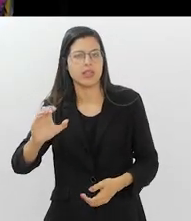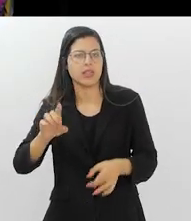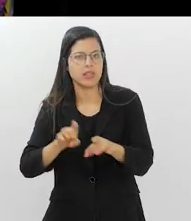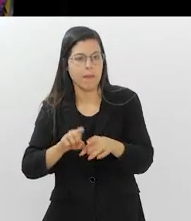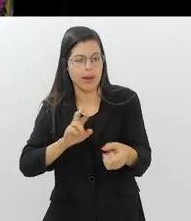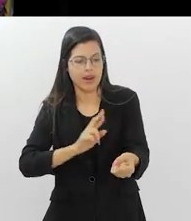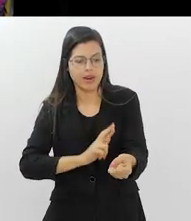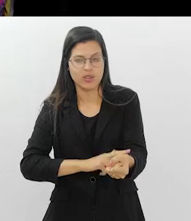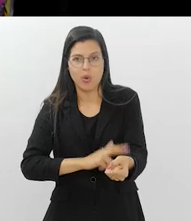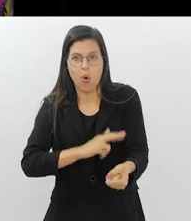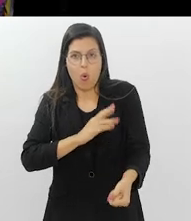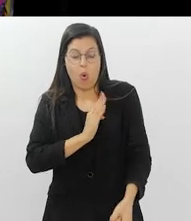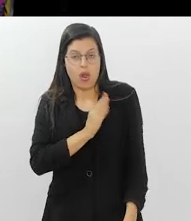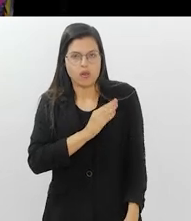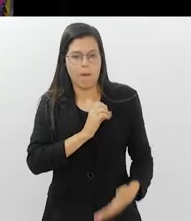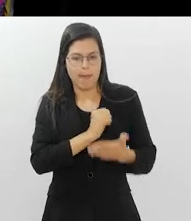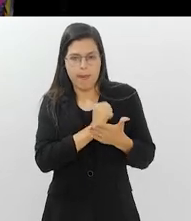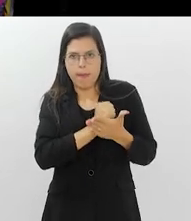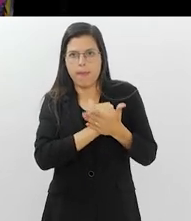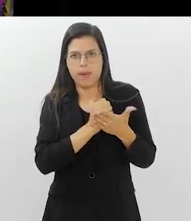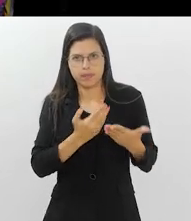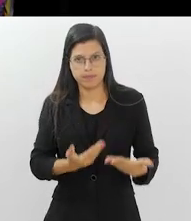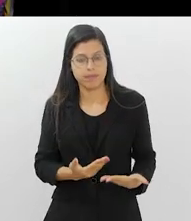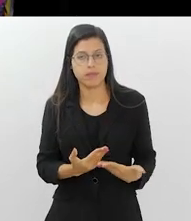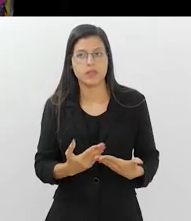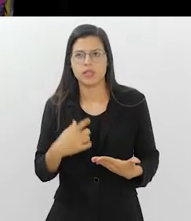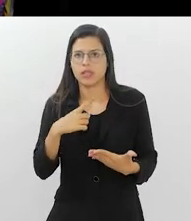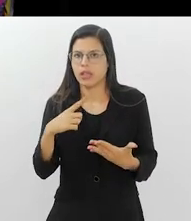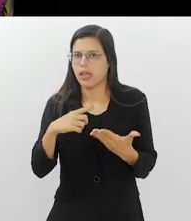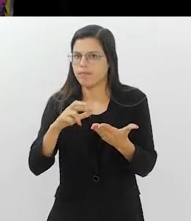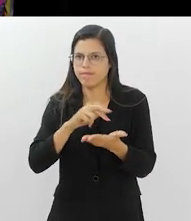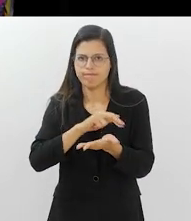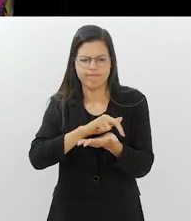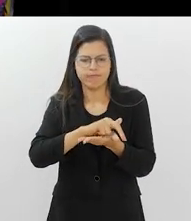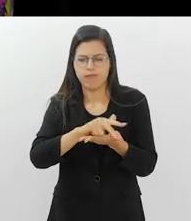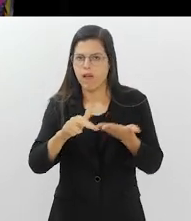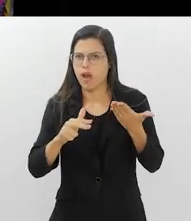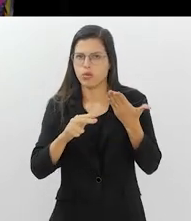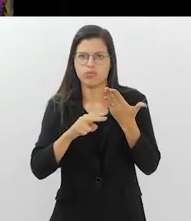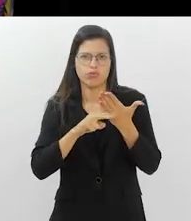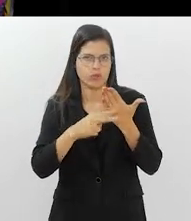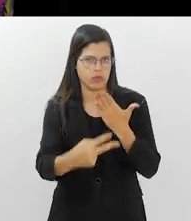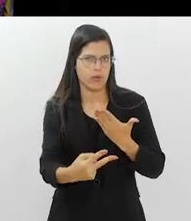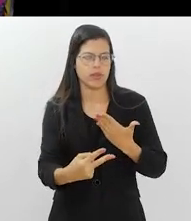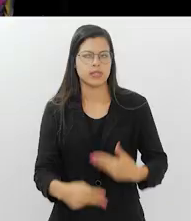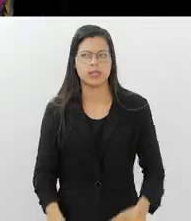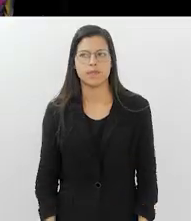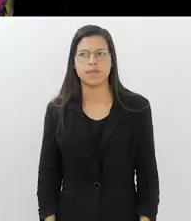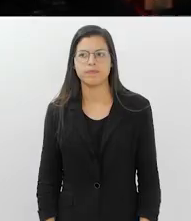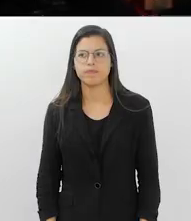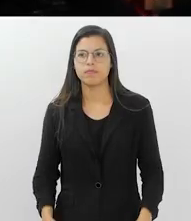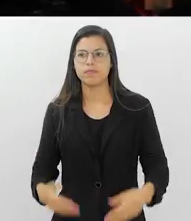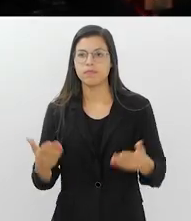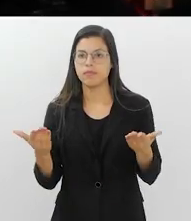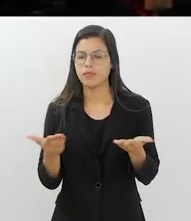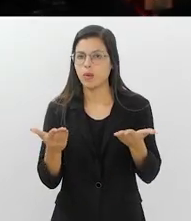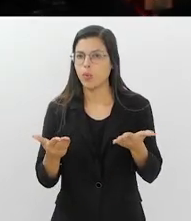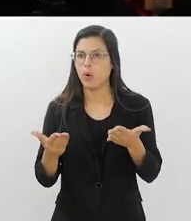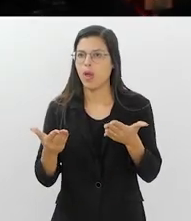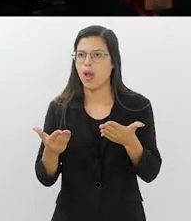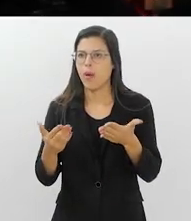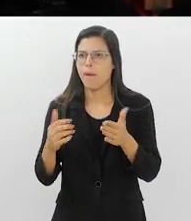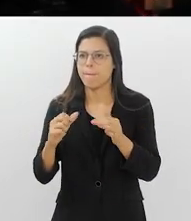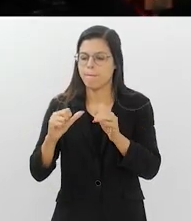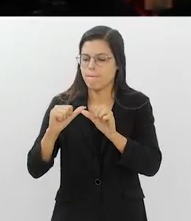arritmias, né? É toda uma cascata que vai acontecendo. Agora, vamos sair um pouco